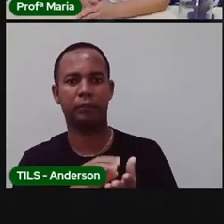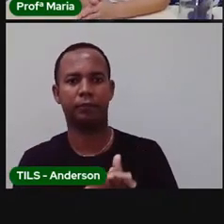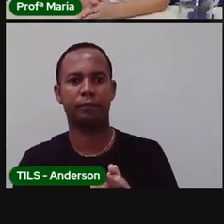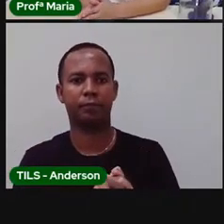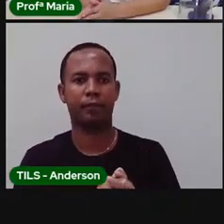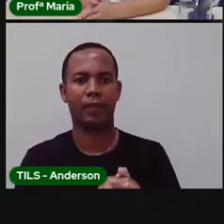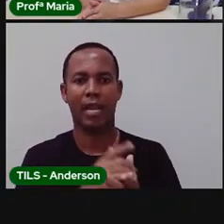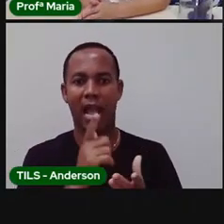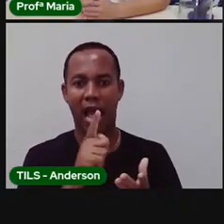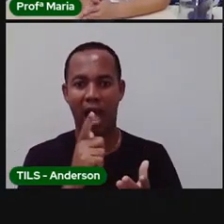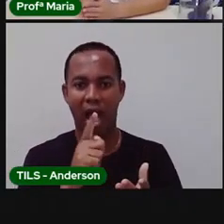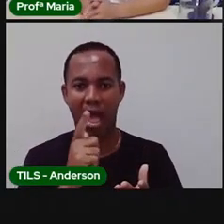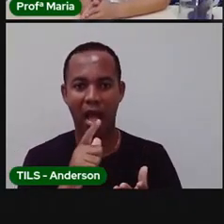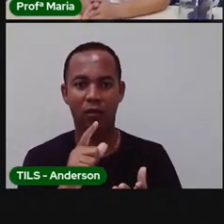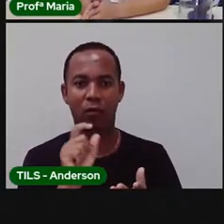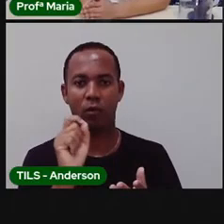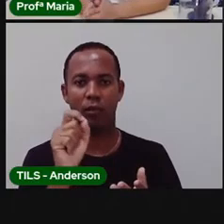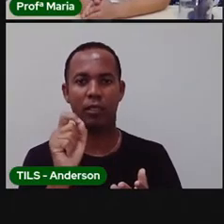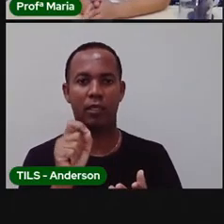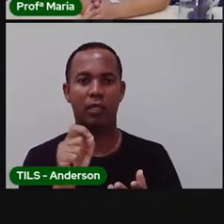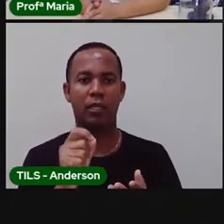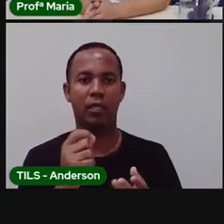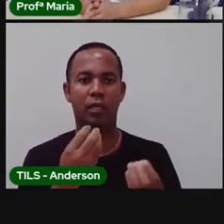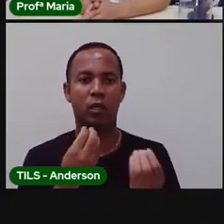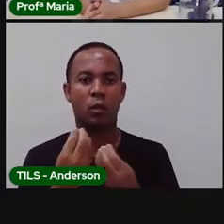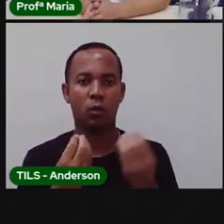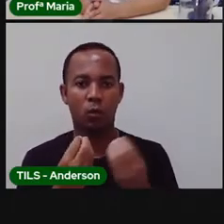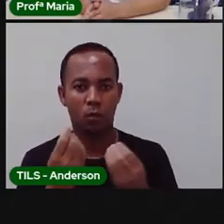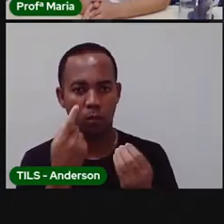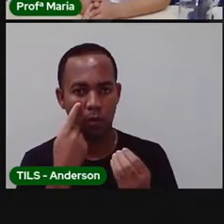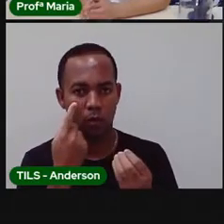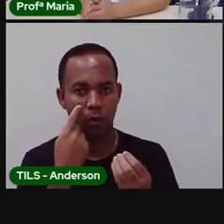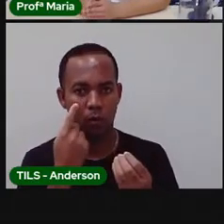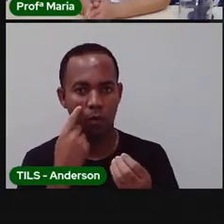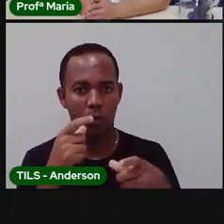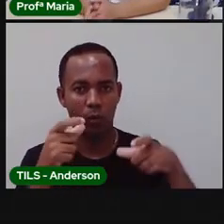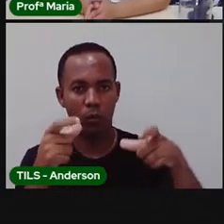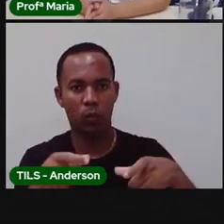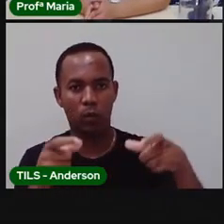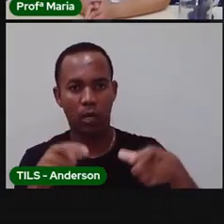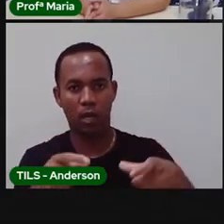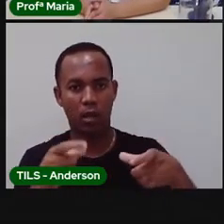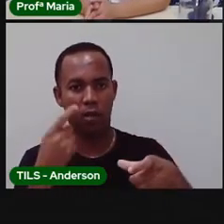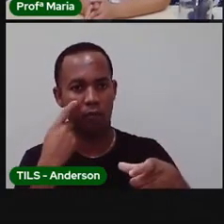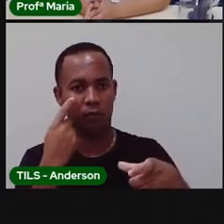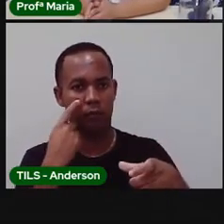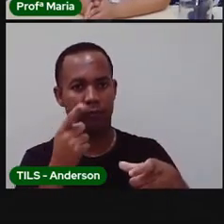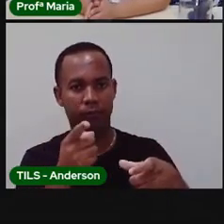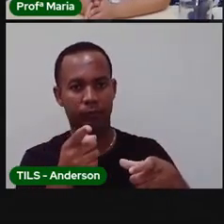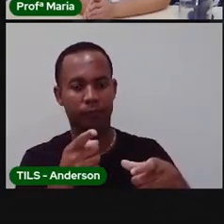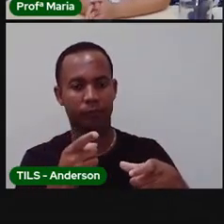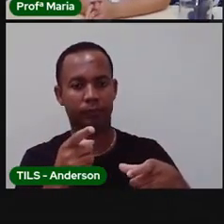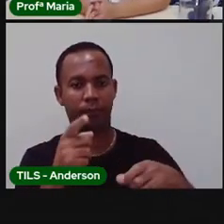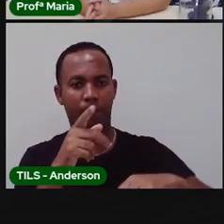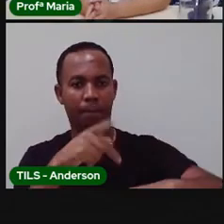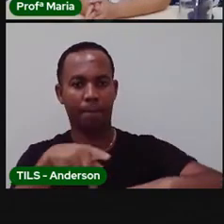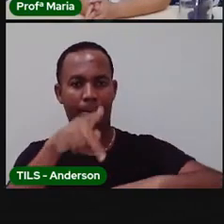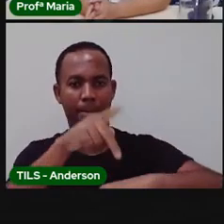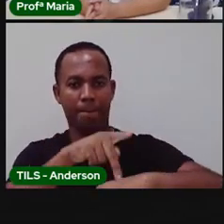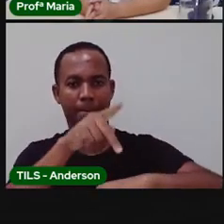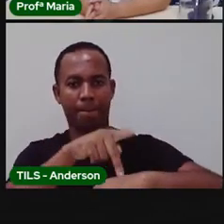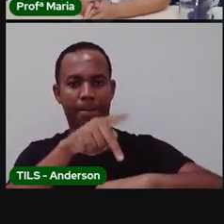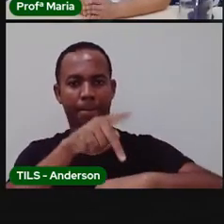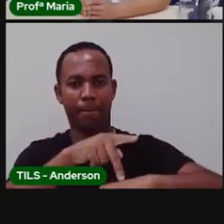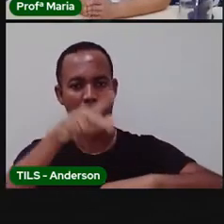a água que é fornecida pela Embasa ao município de Feira de Santana, ela é captada, né? Na barragem Pedra do